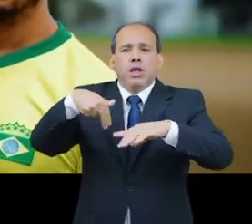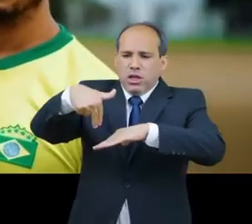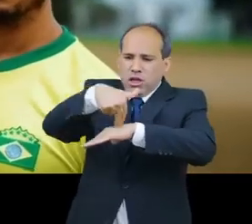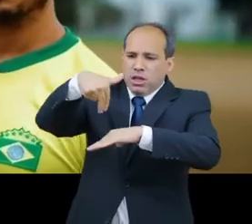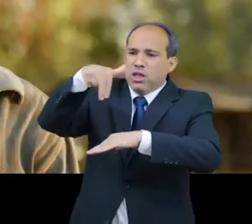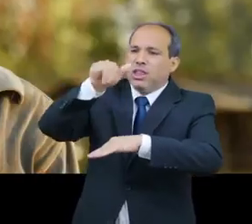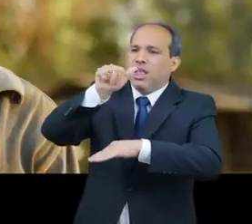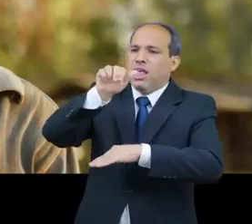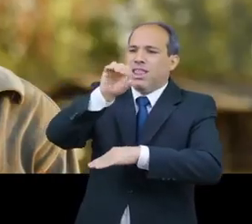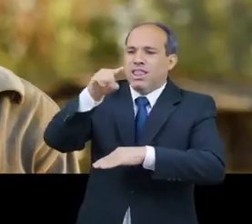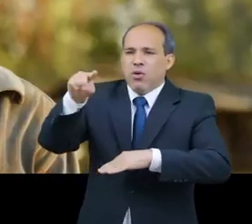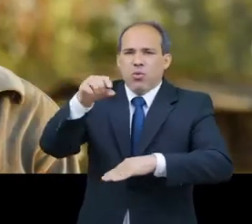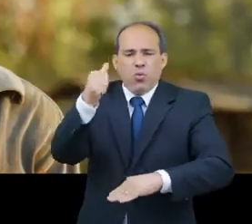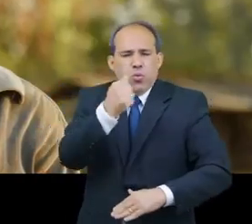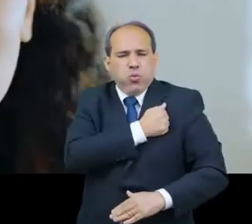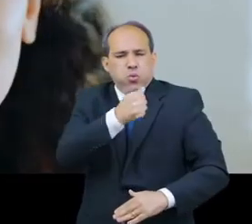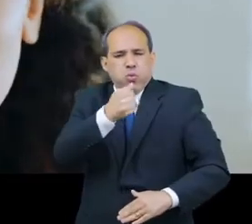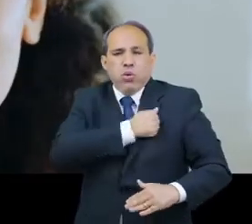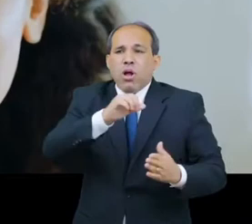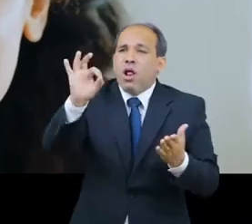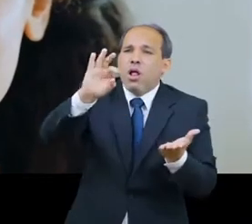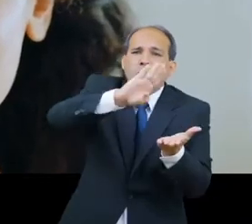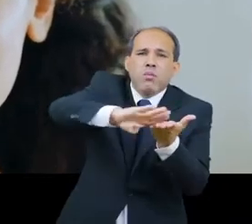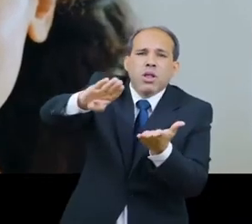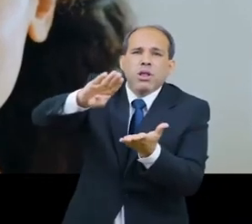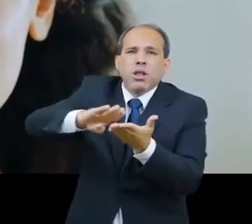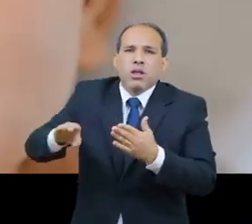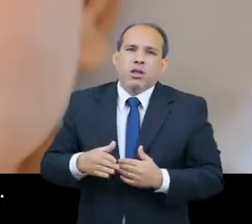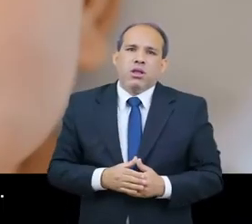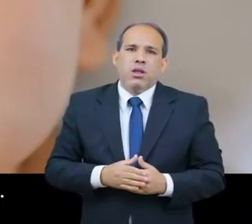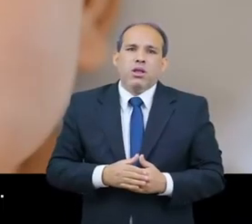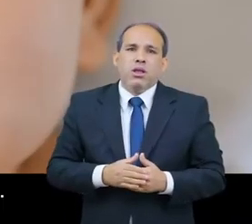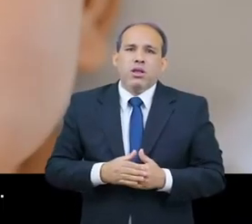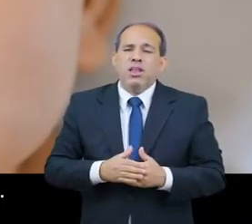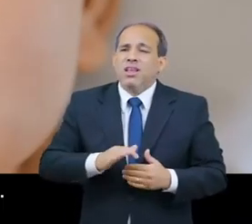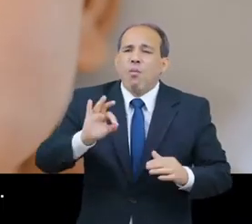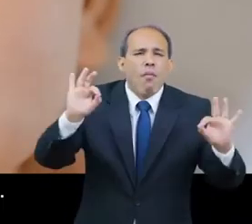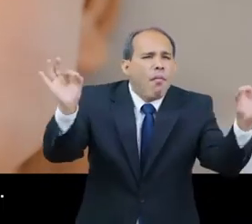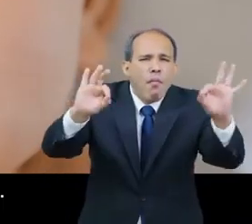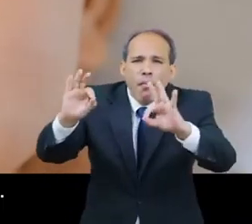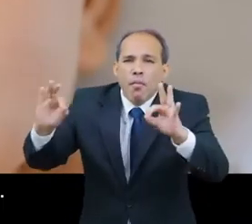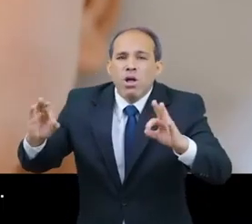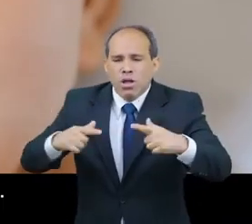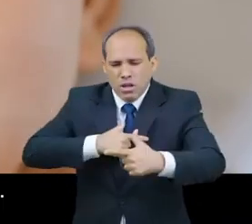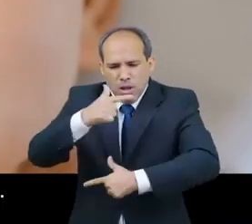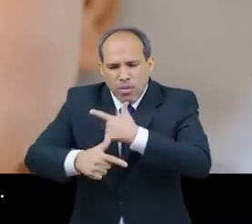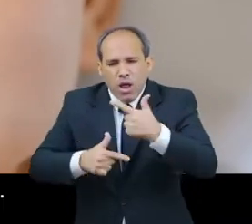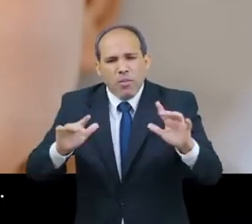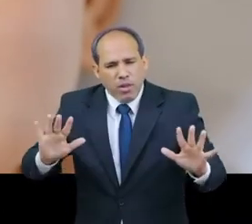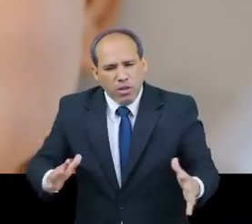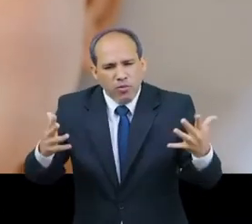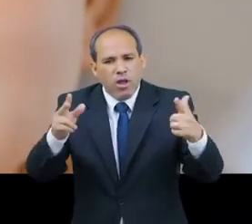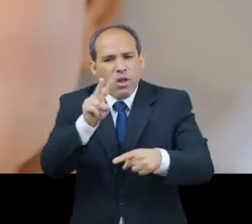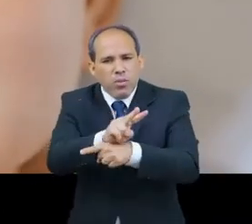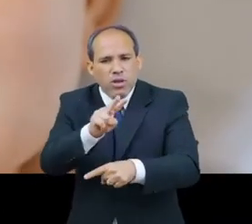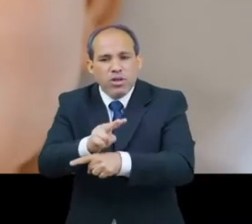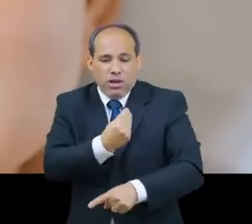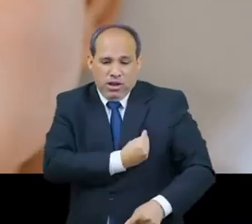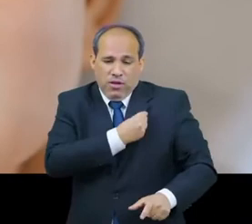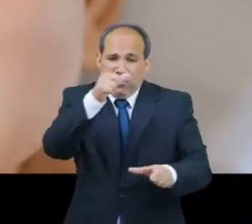Ninguém pode ficar para trás. Ninguém. Trabalhar para proteger a vida e os empregos.